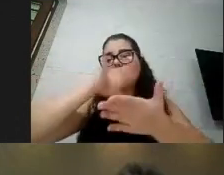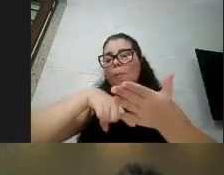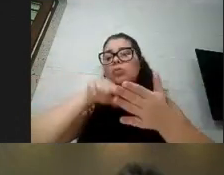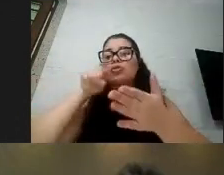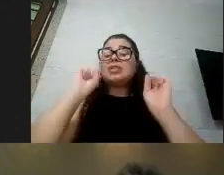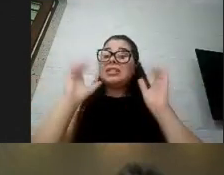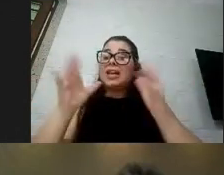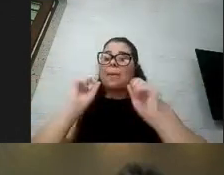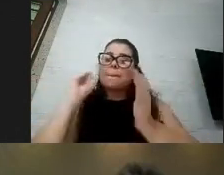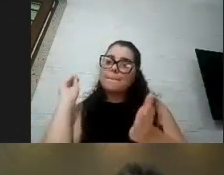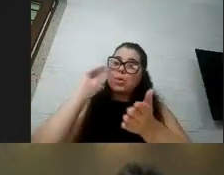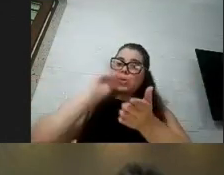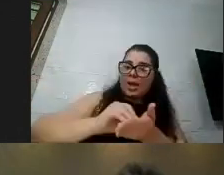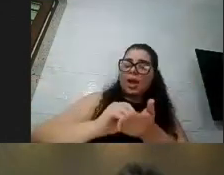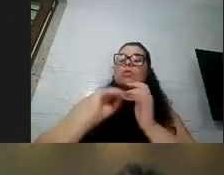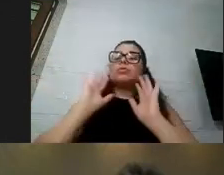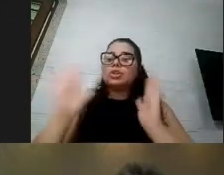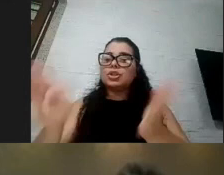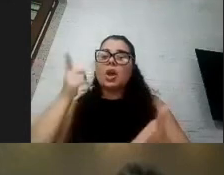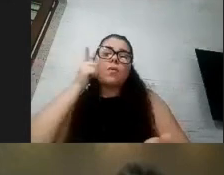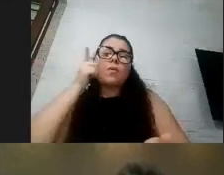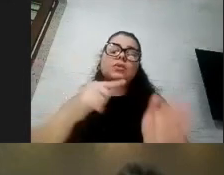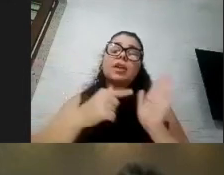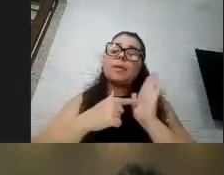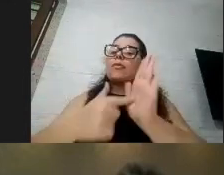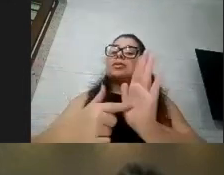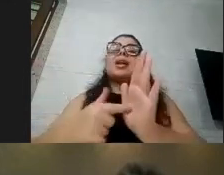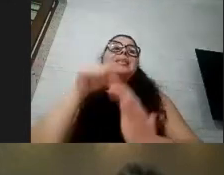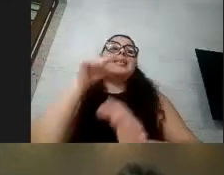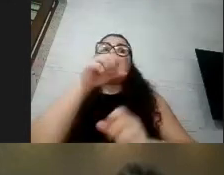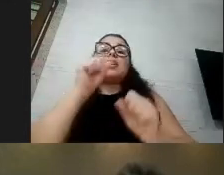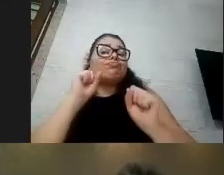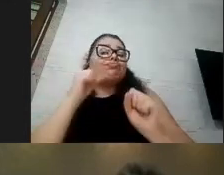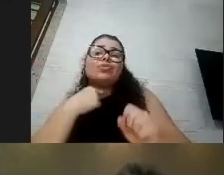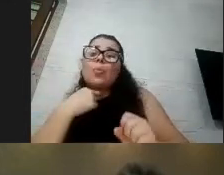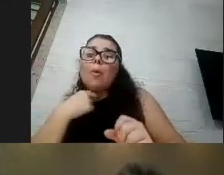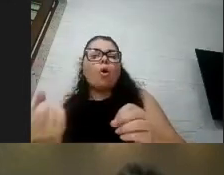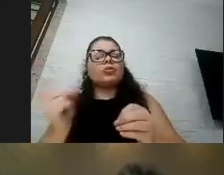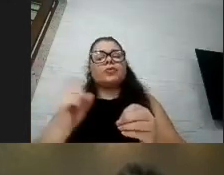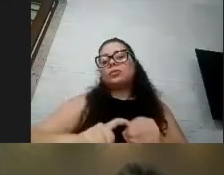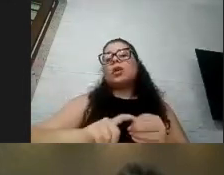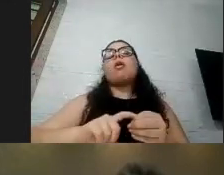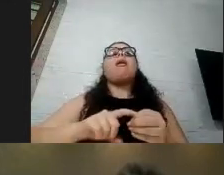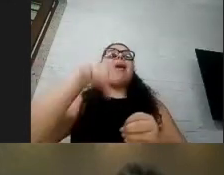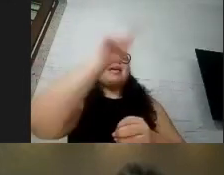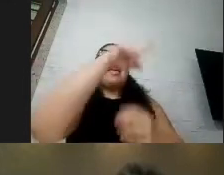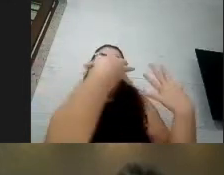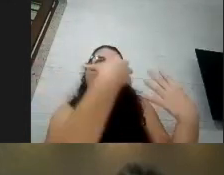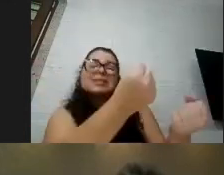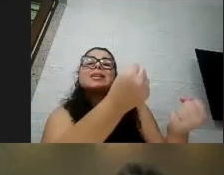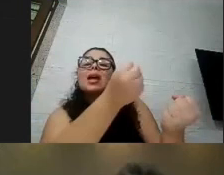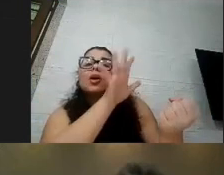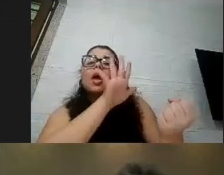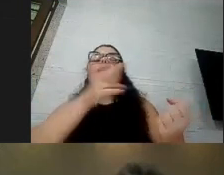justificar que ela não poderia voltar e eles acabaram aceitando e ela continuou